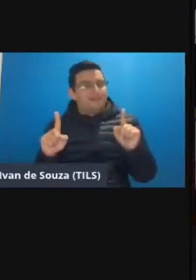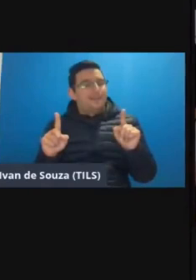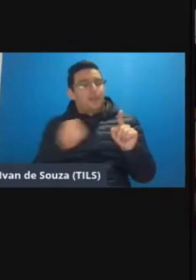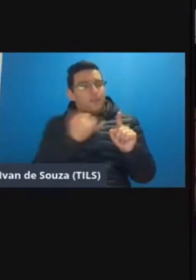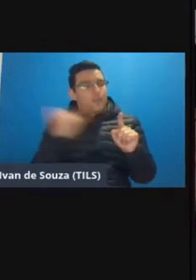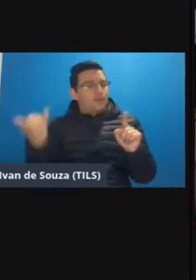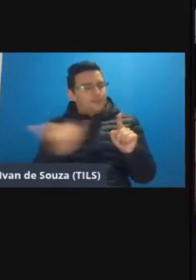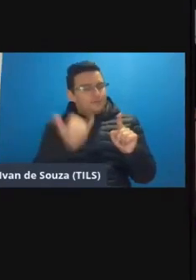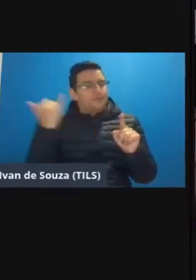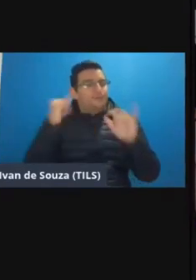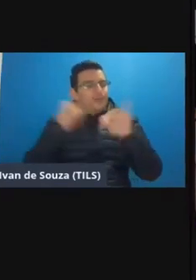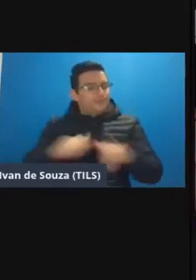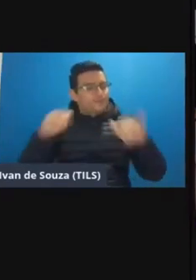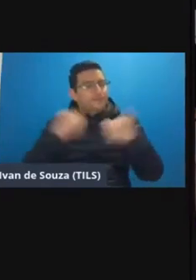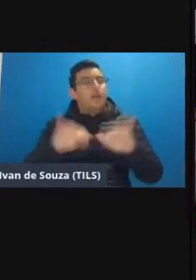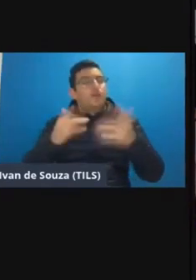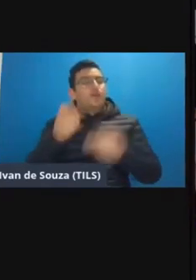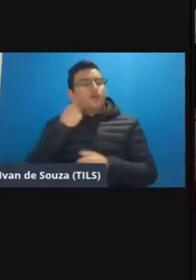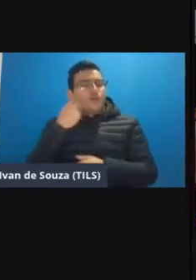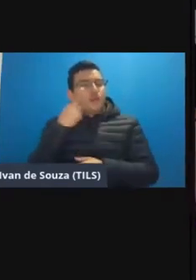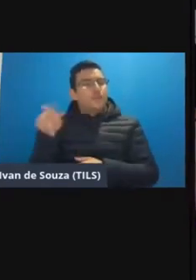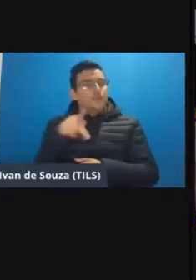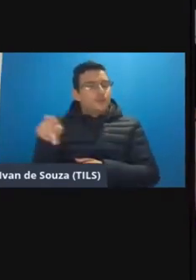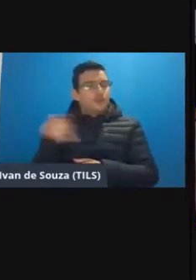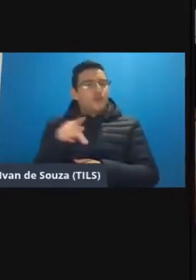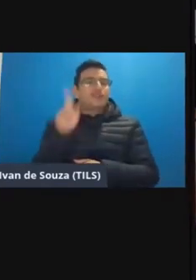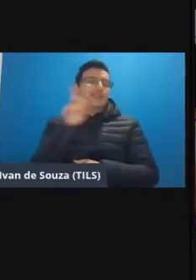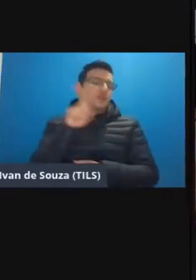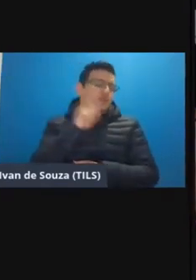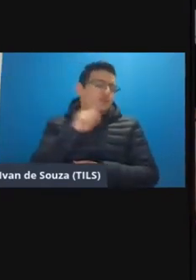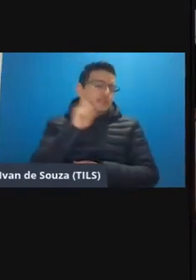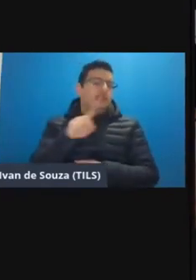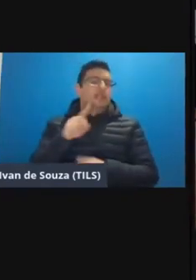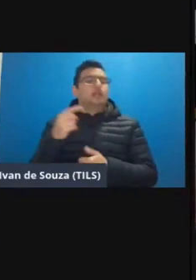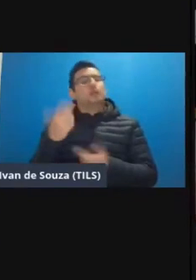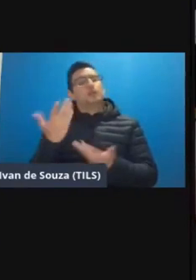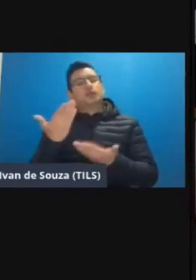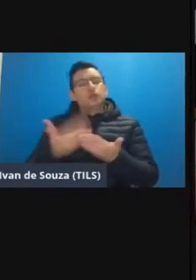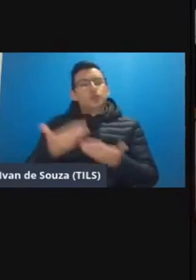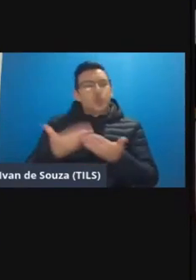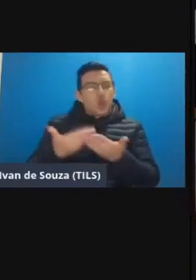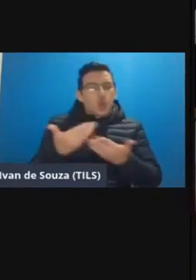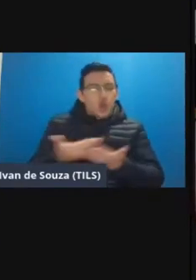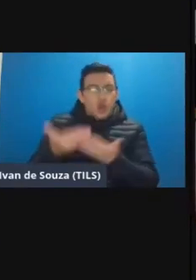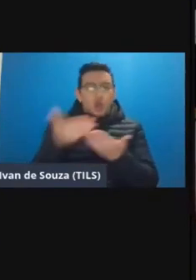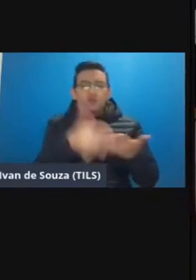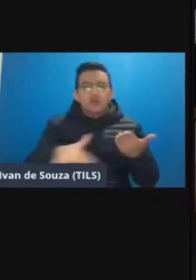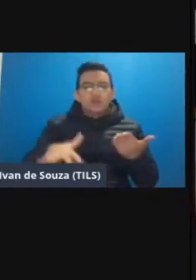que quando nós escutamos por exemplo é docentes que-americanos estudiosos da área da